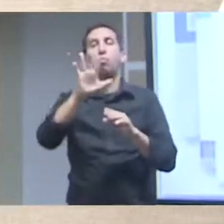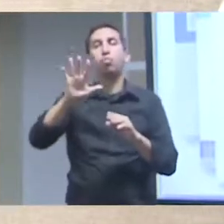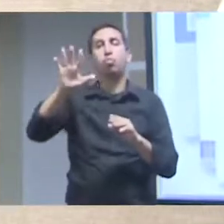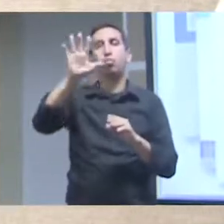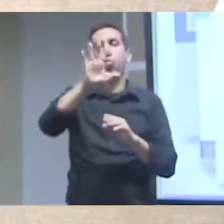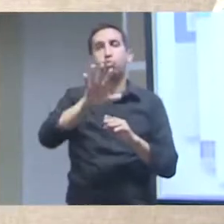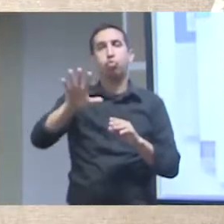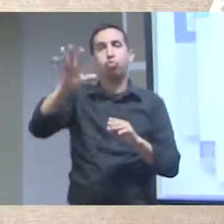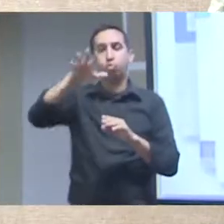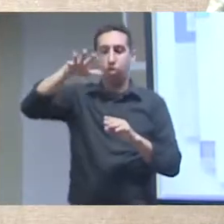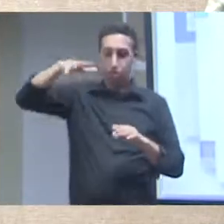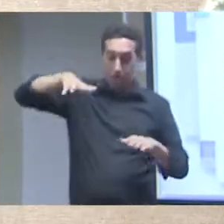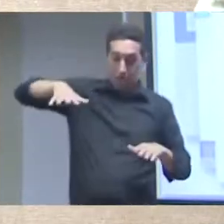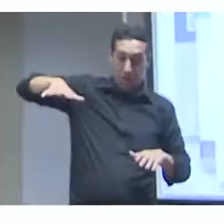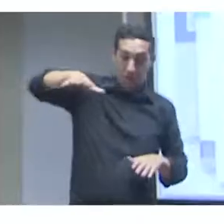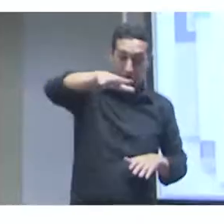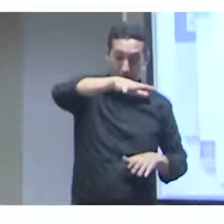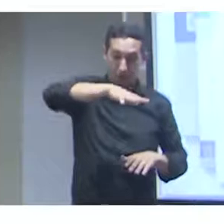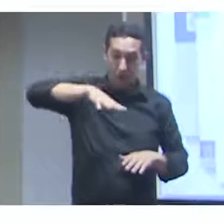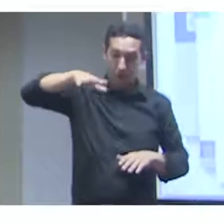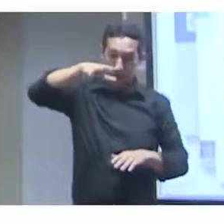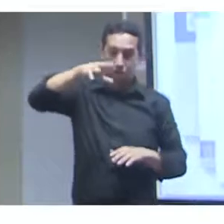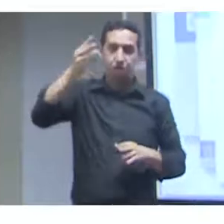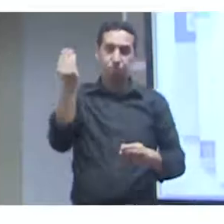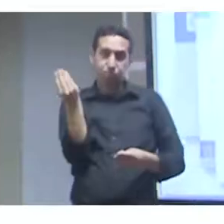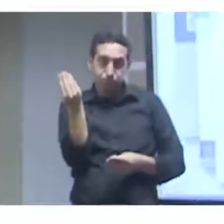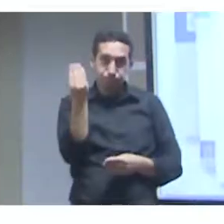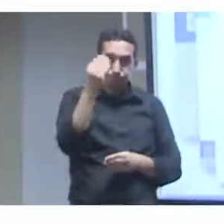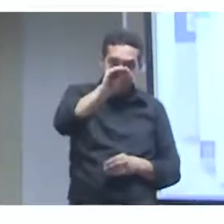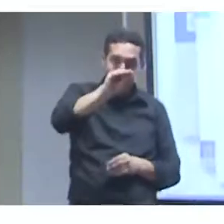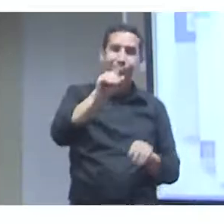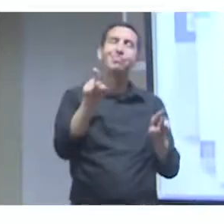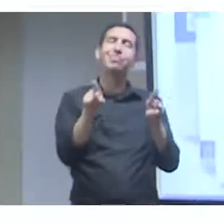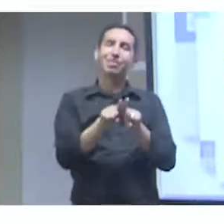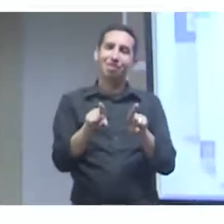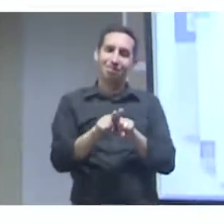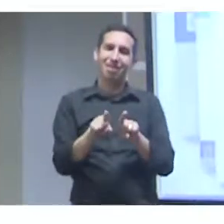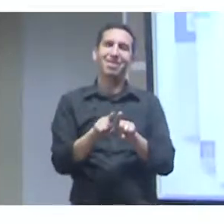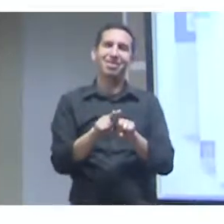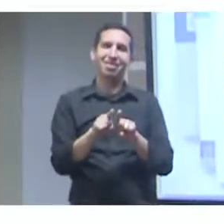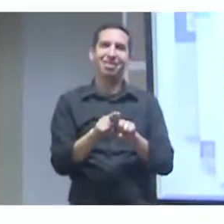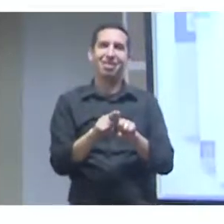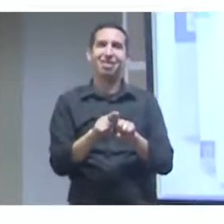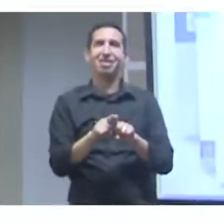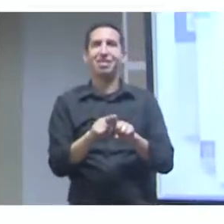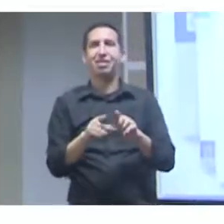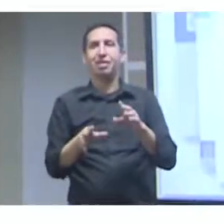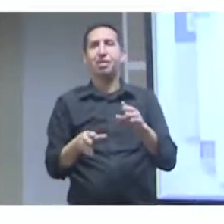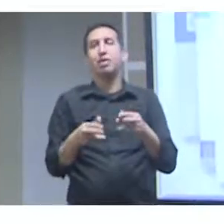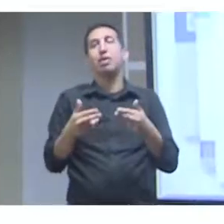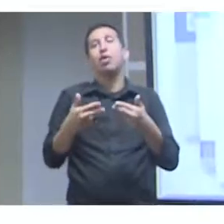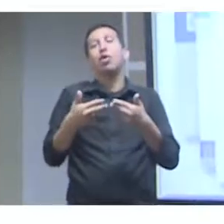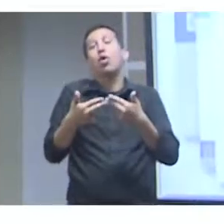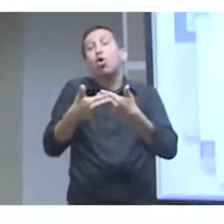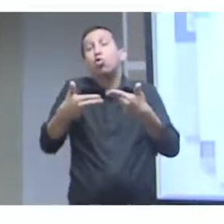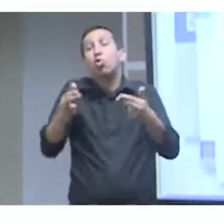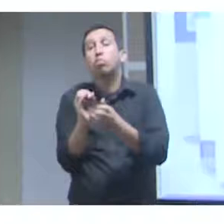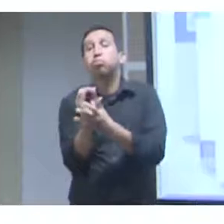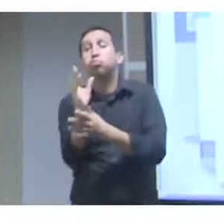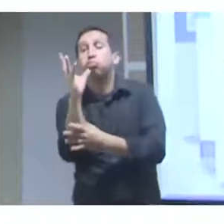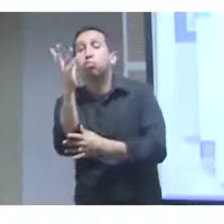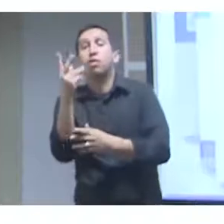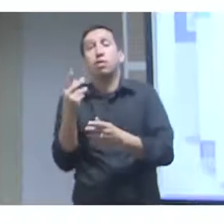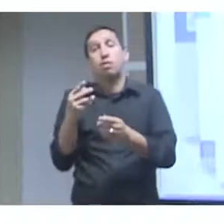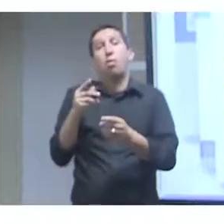implementar então também o nosso repositório para dados espacialmente explícitos que muitos dos mapas que foram produzidos para o Centro